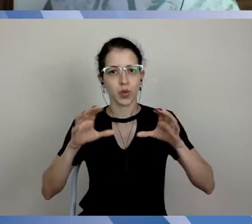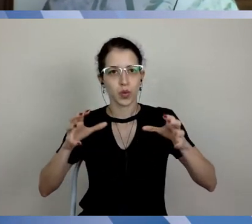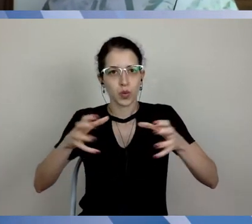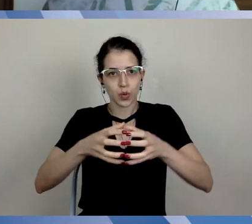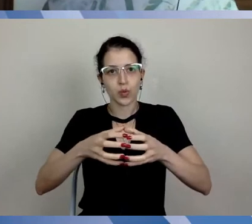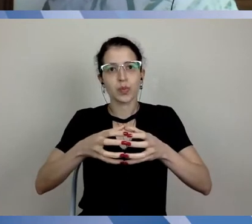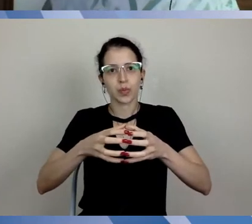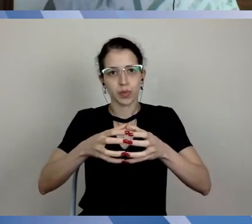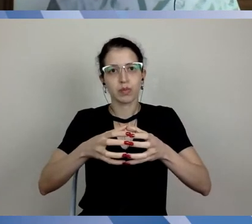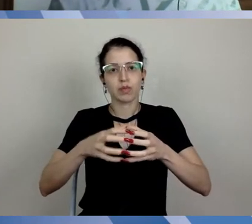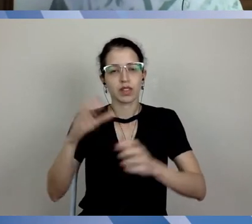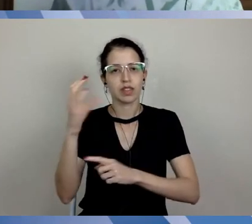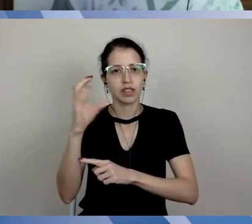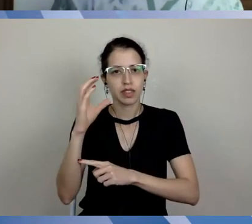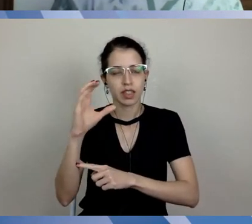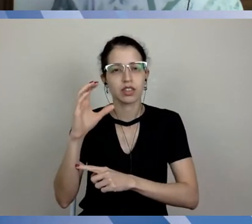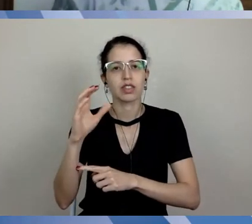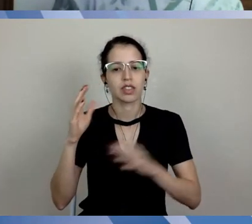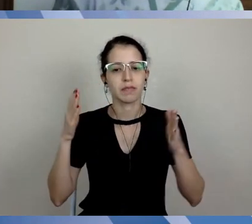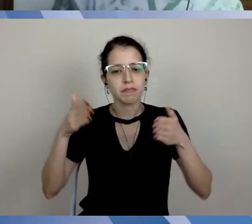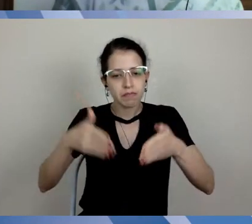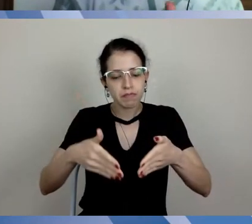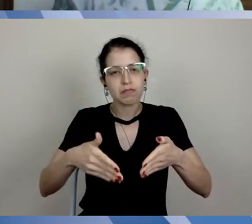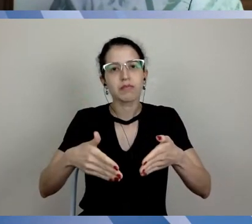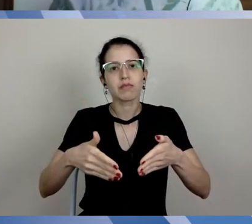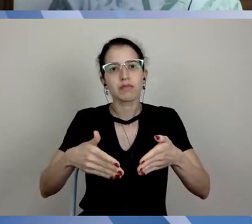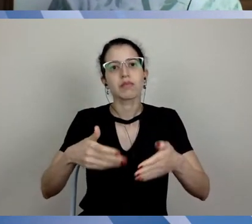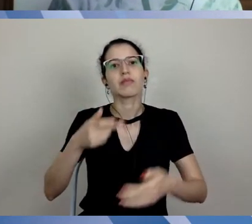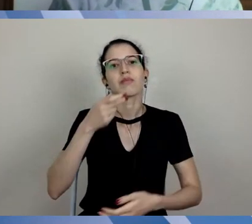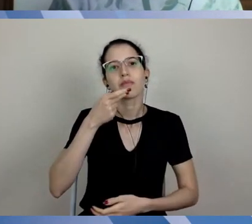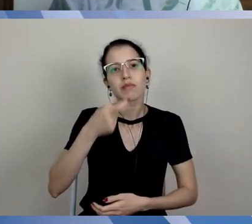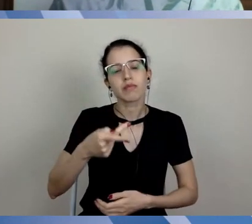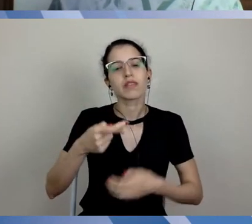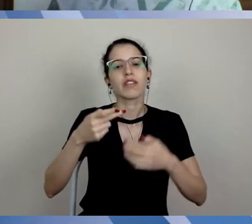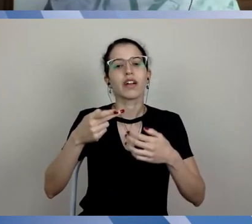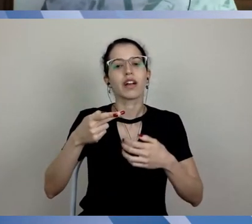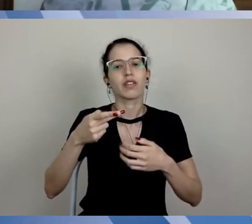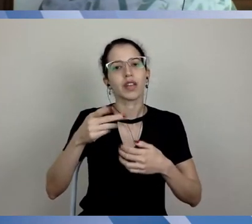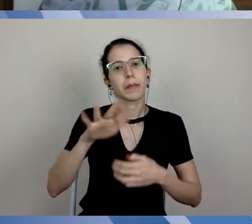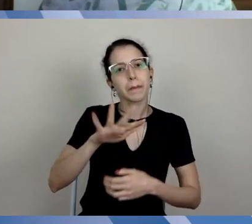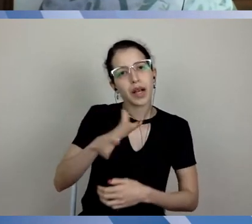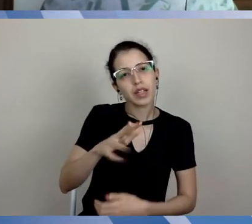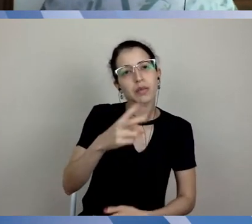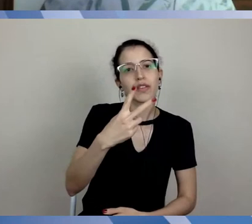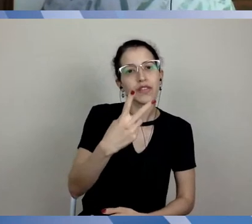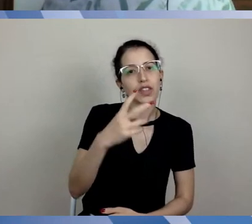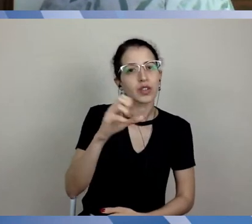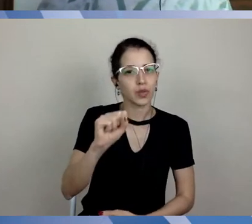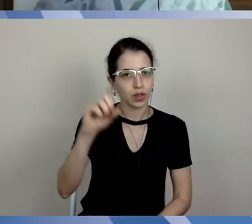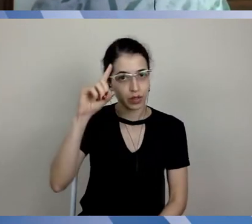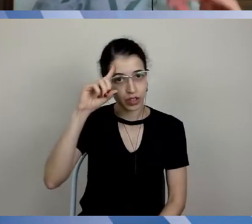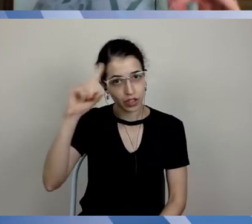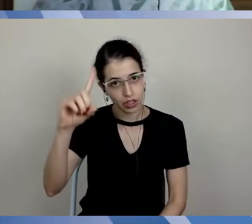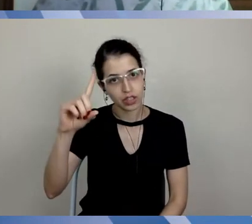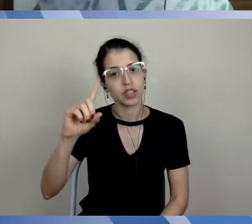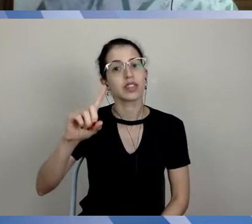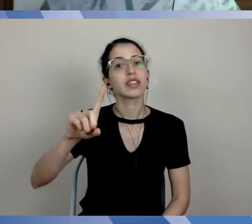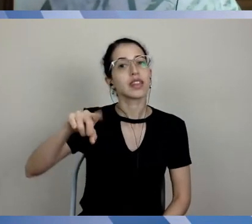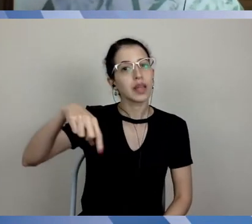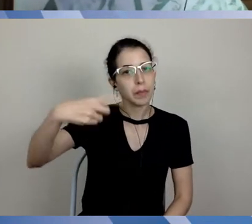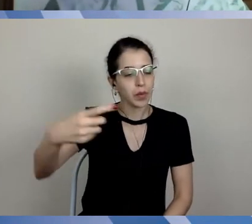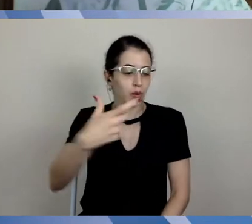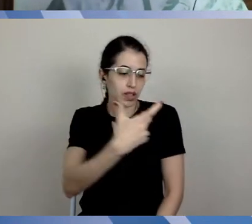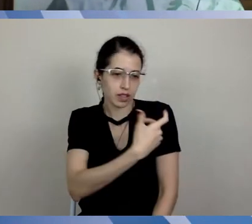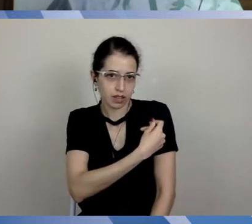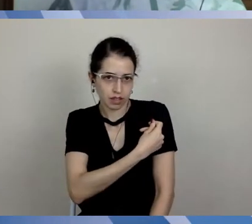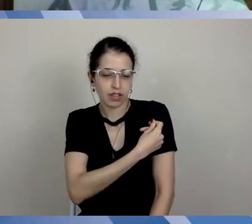sugestão foi de que em média em torno de 28 dias a gente poderia realmente ter uma expectativa significativa